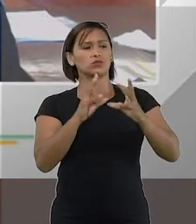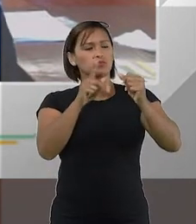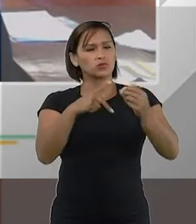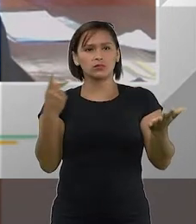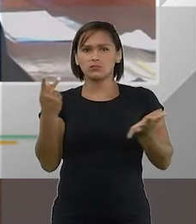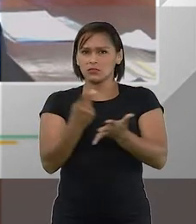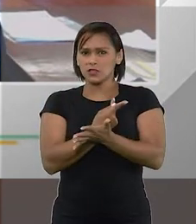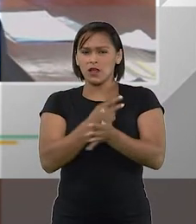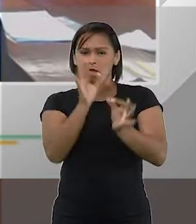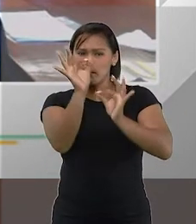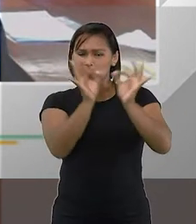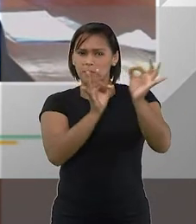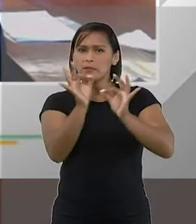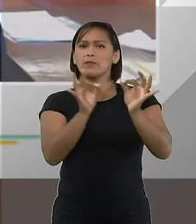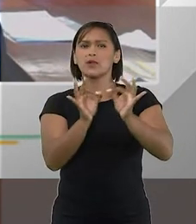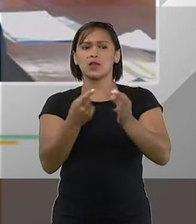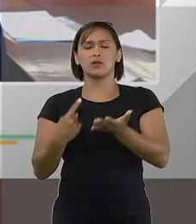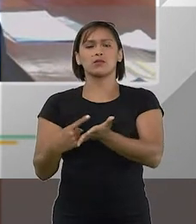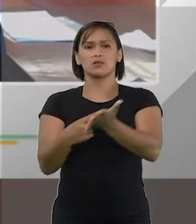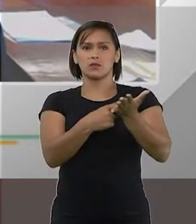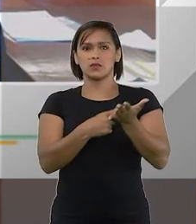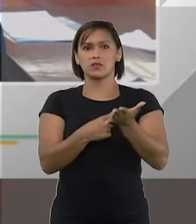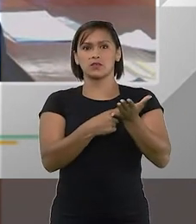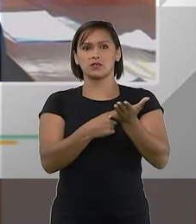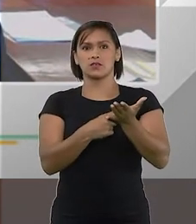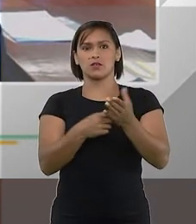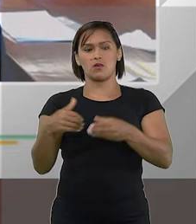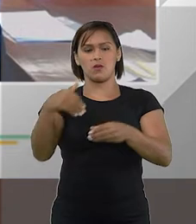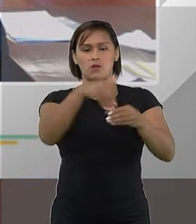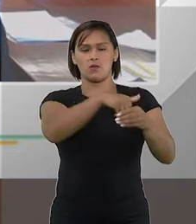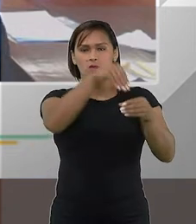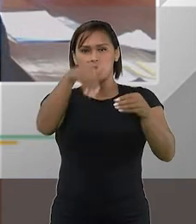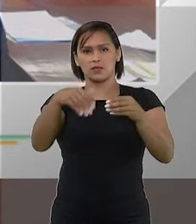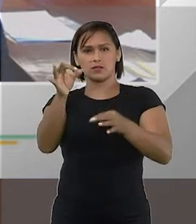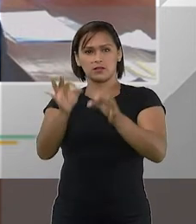tudo der certo com este acordo extrajudicial.